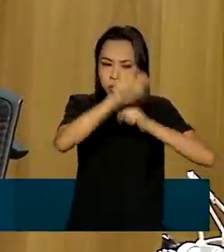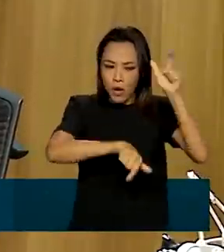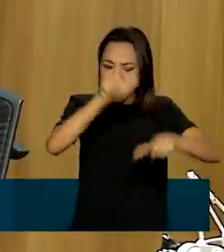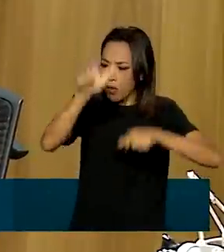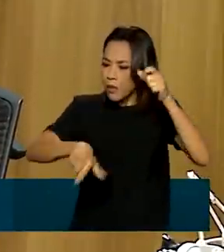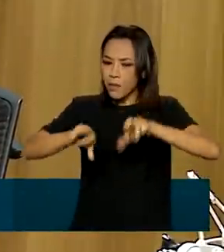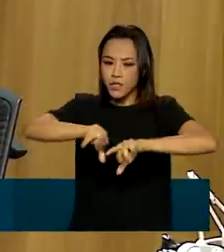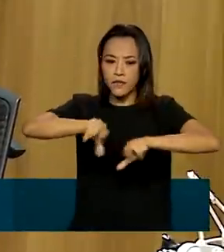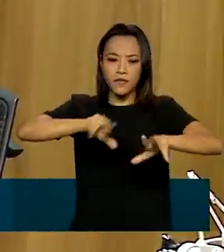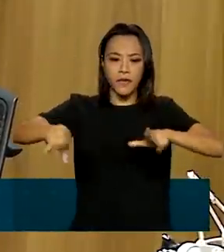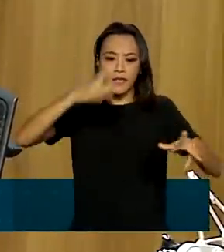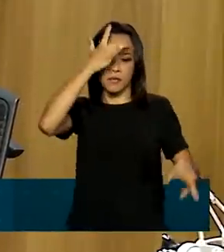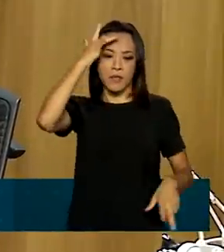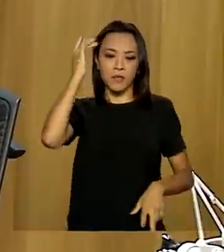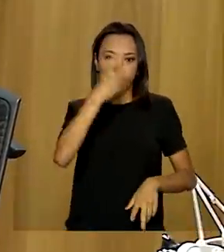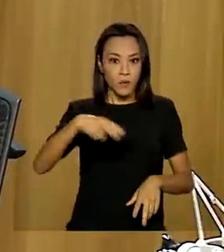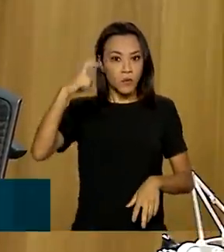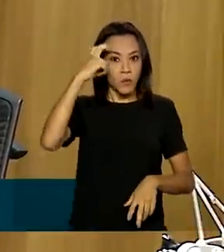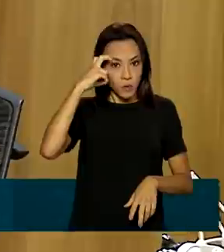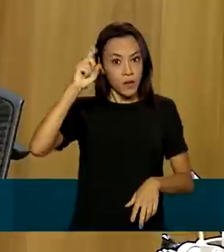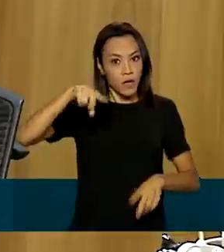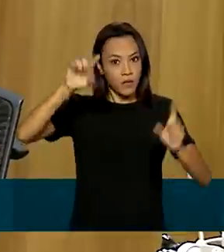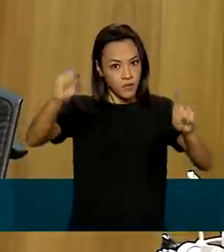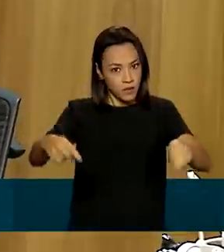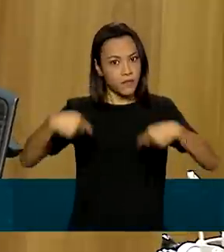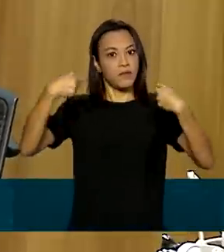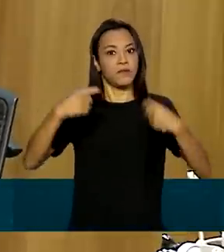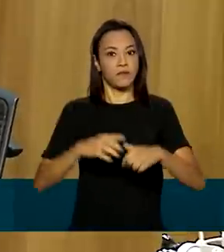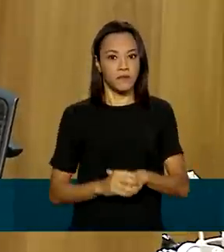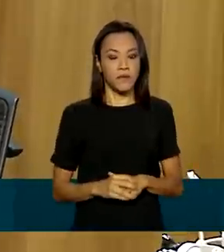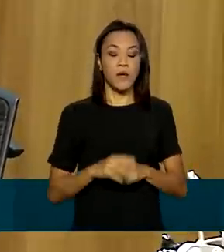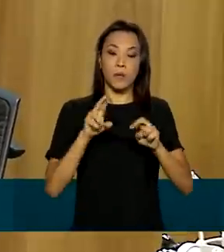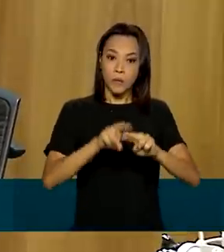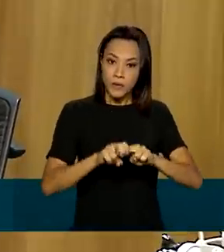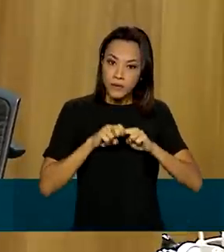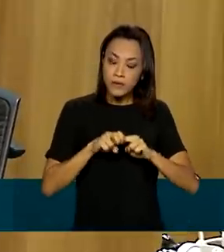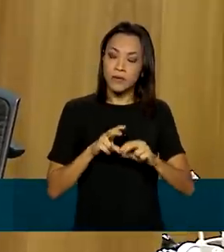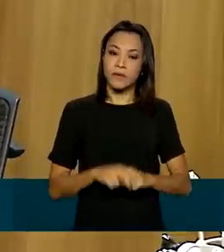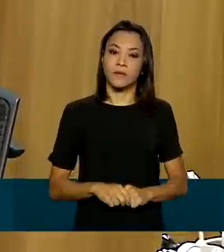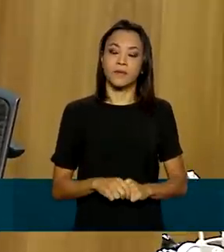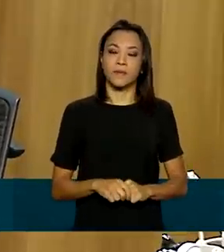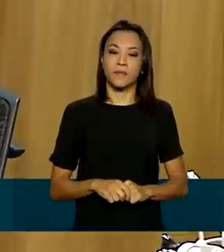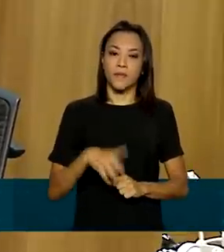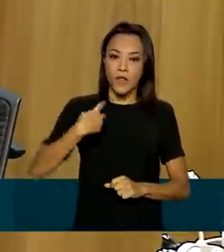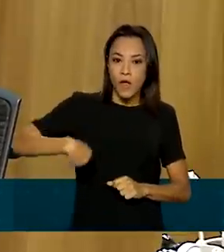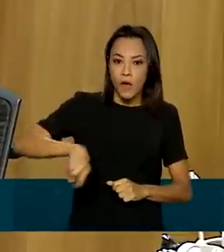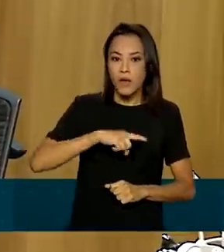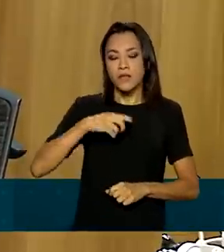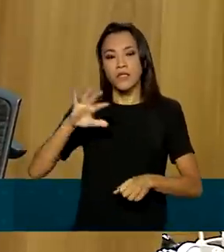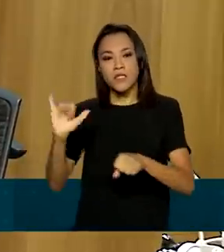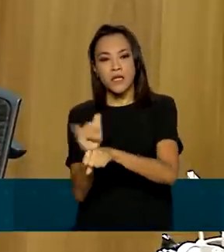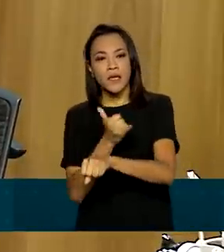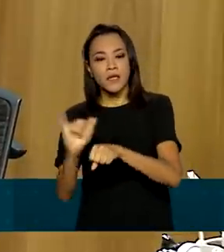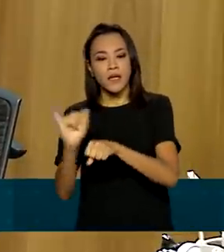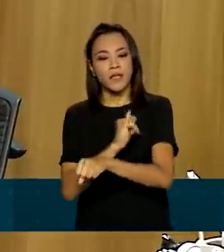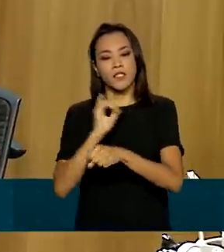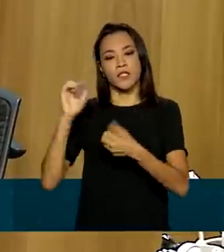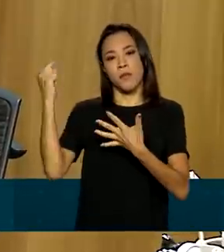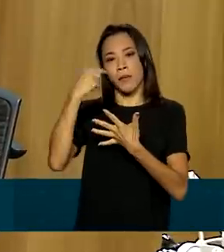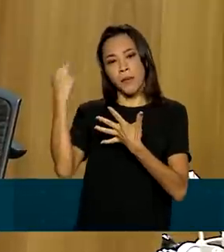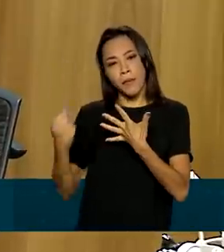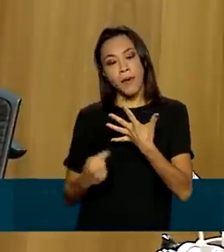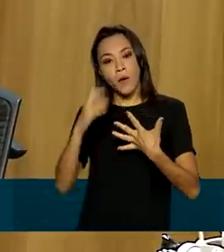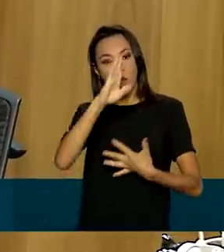de culturas. Isso realmente é um desafio complexo. Por causa disso, a nossa estratégia, o objetivo